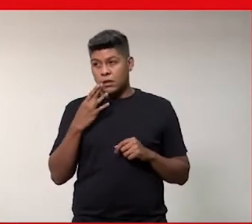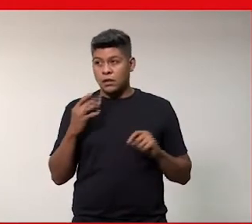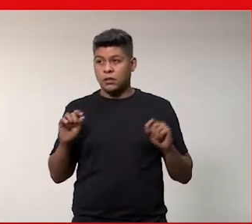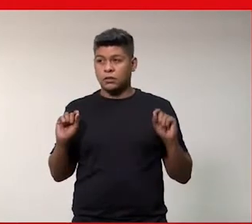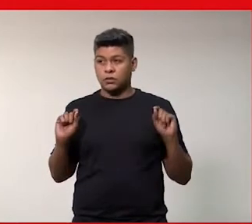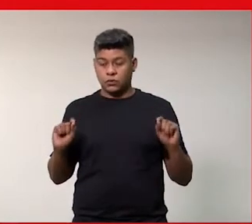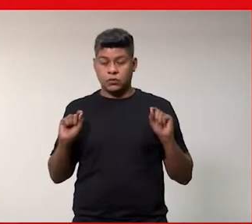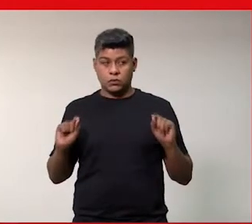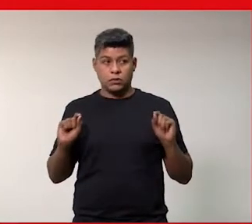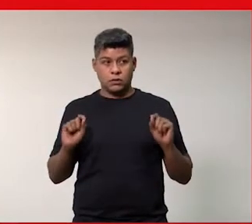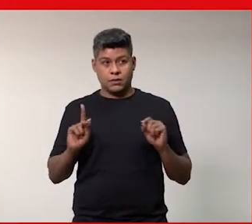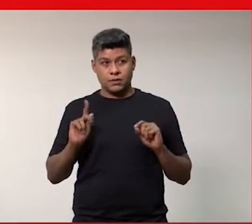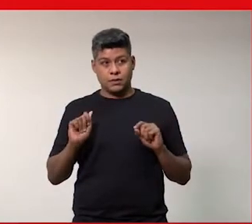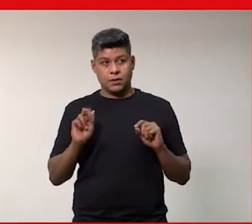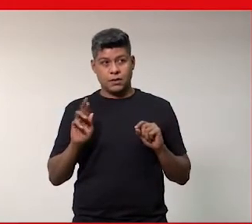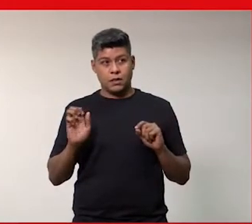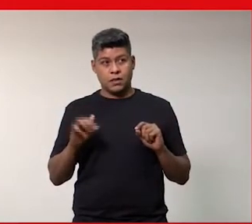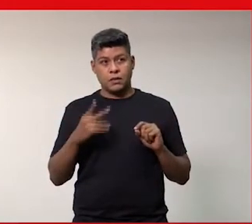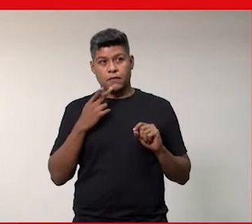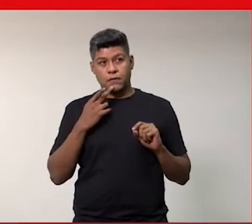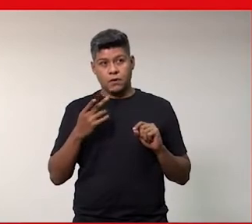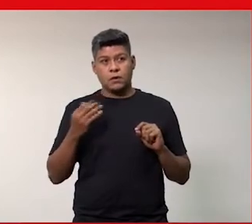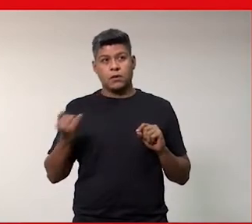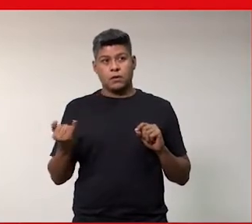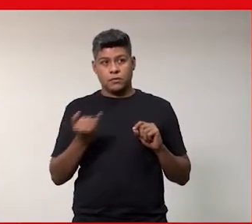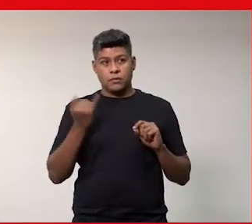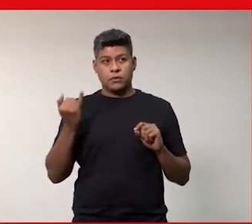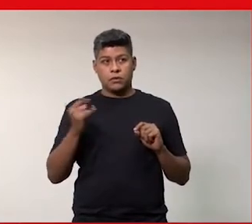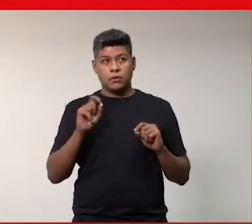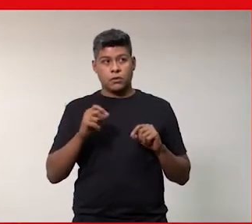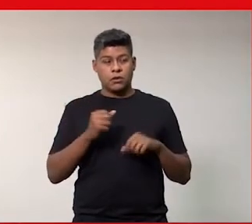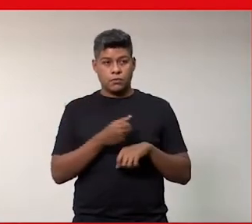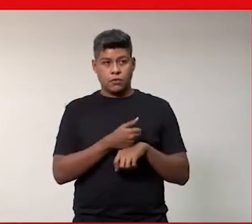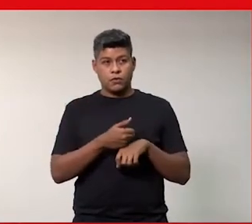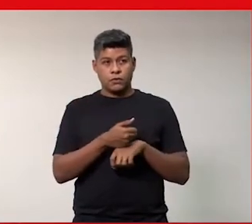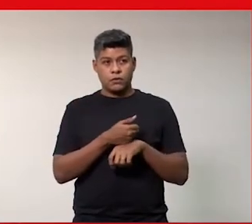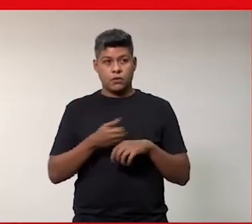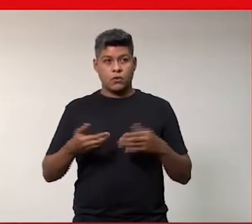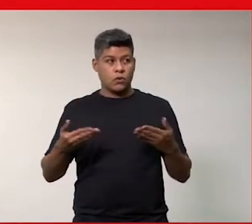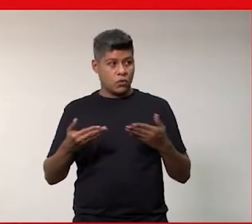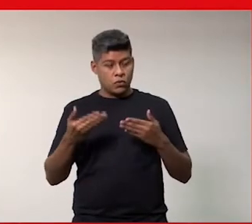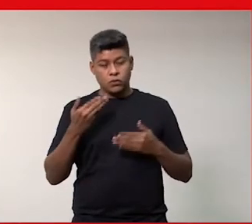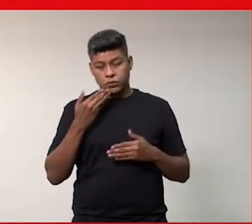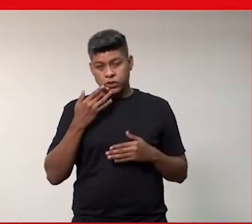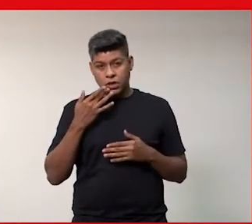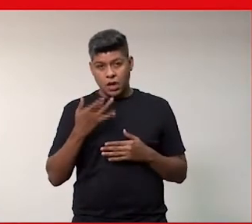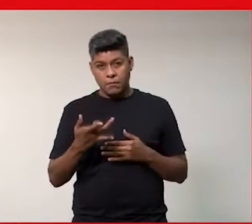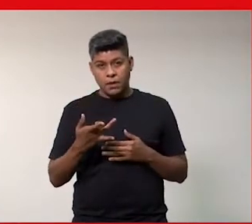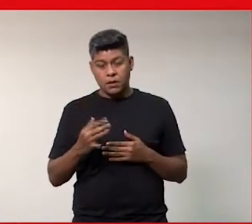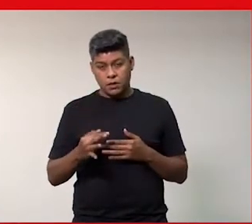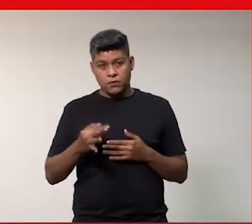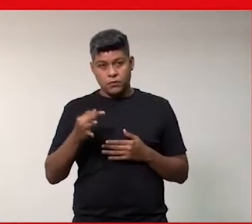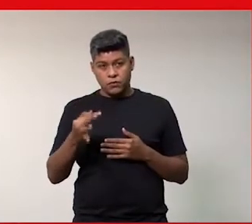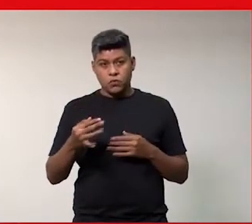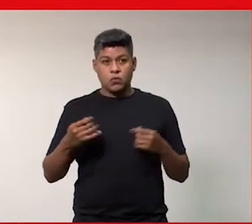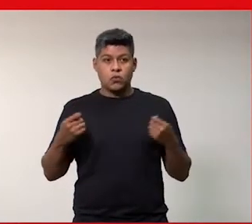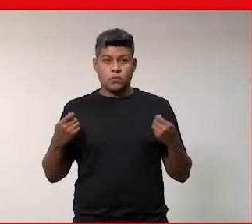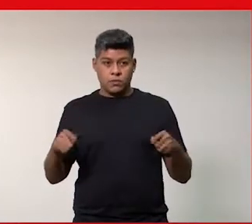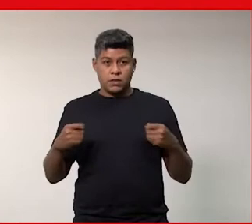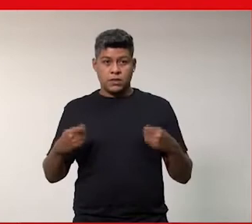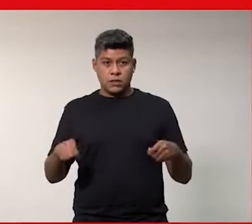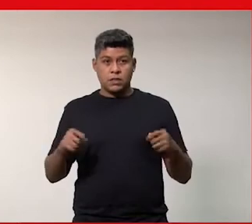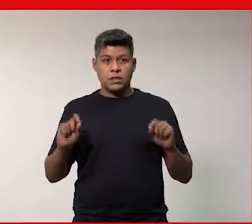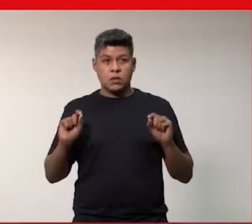a Karen falou é importantíssimo o profissional do hoje do amanhã ele precisa